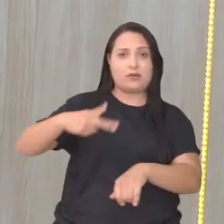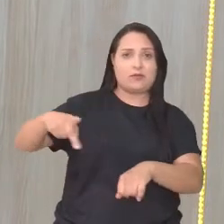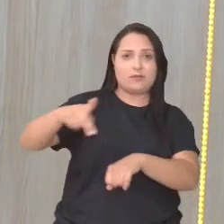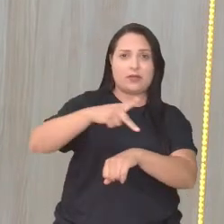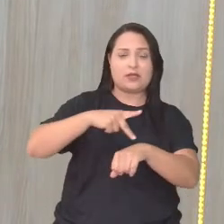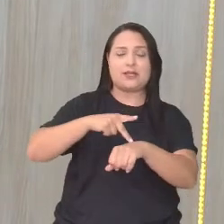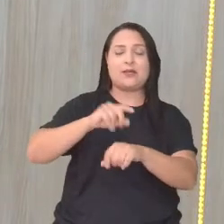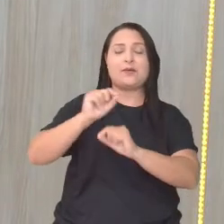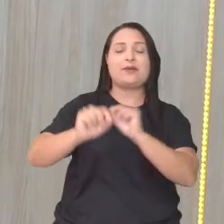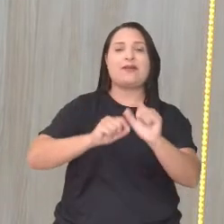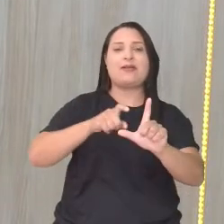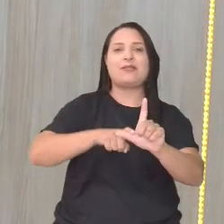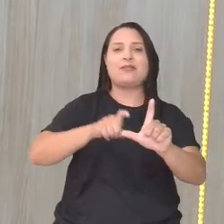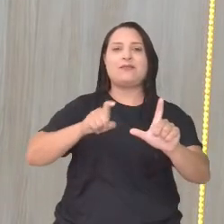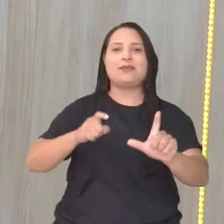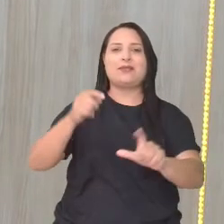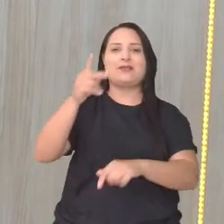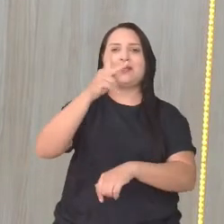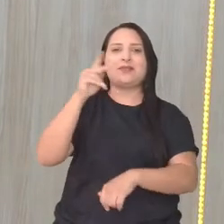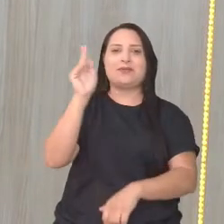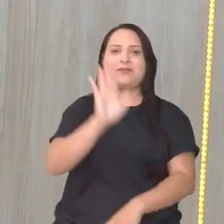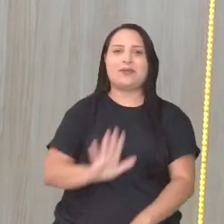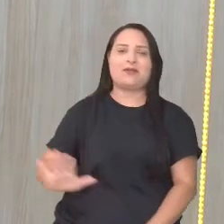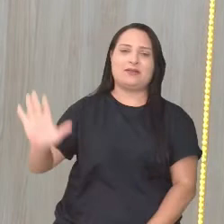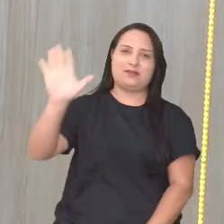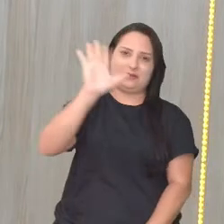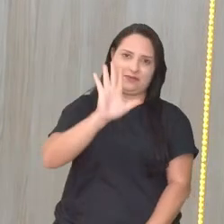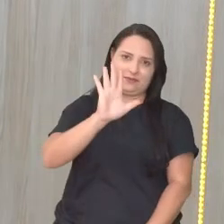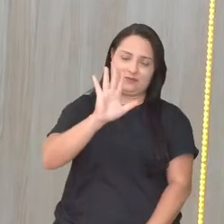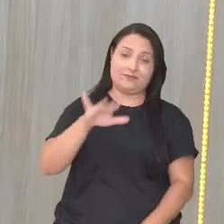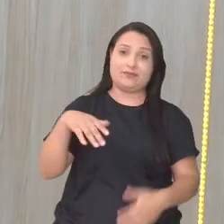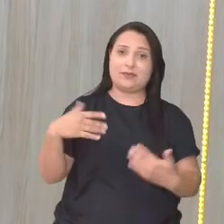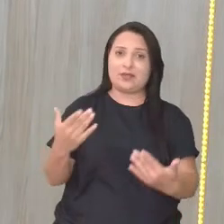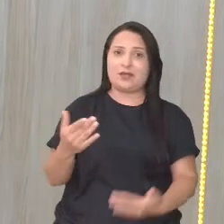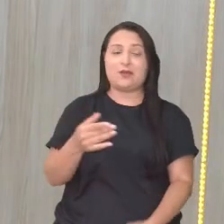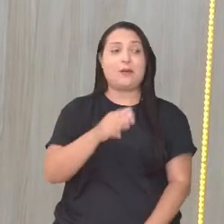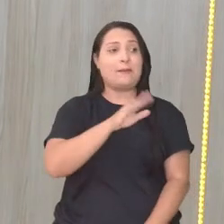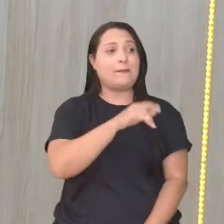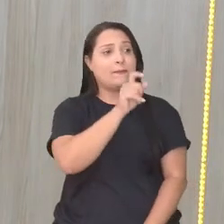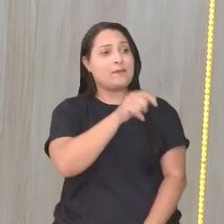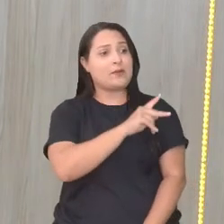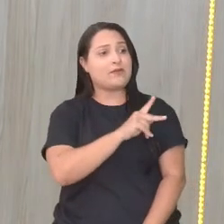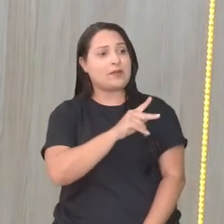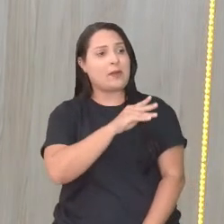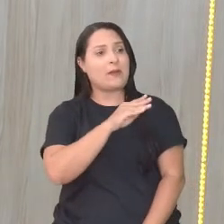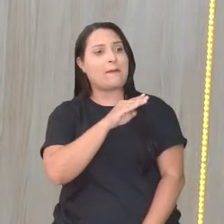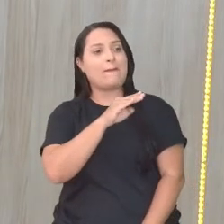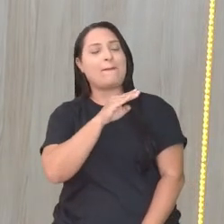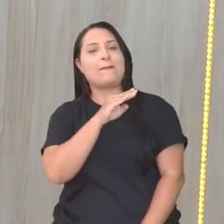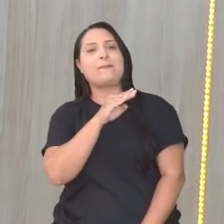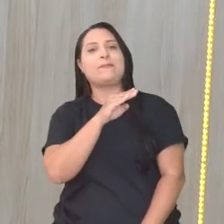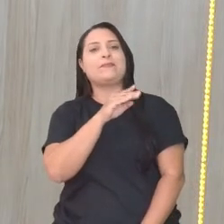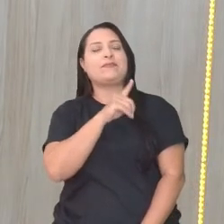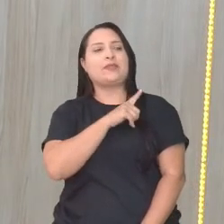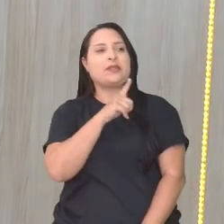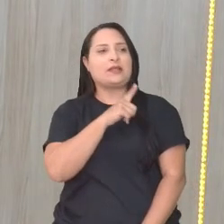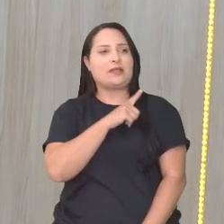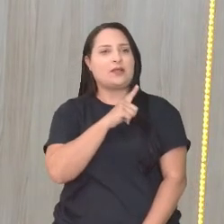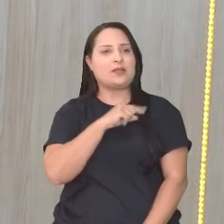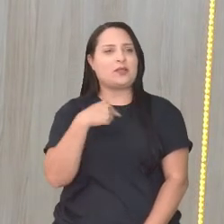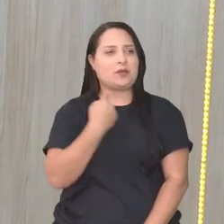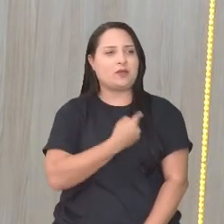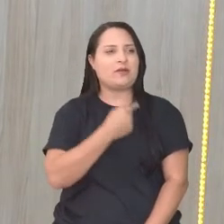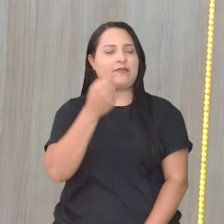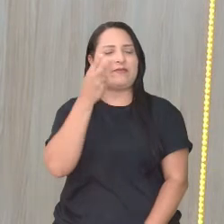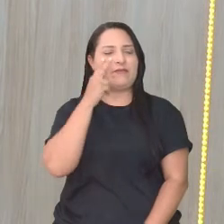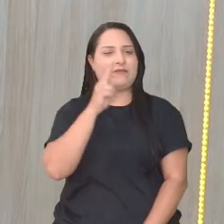independência do Brasil. Inclusive, professor Gilson, esse ano tá completando o bicentenário, né? Olha ali. Aí, a gente tá vendo nos